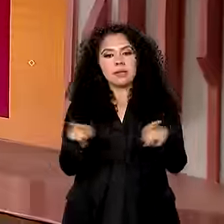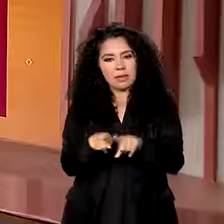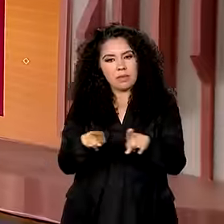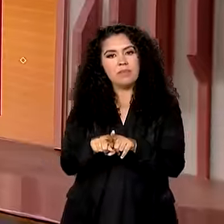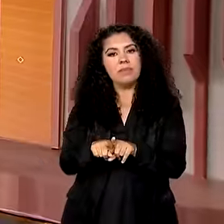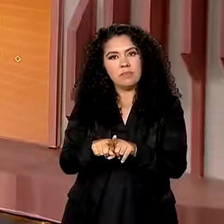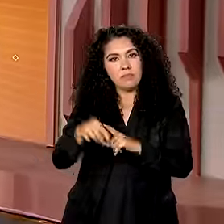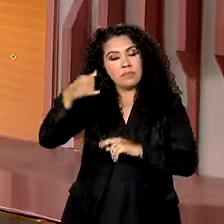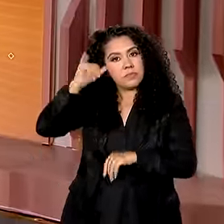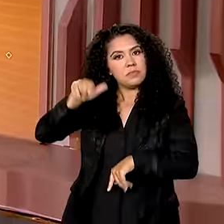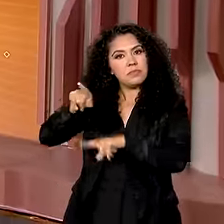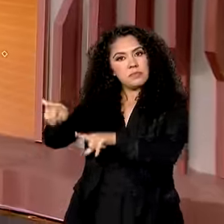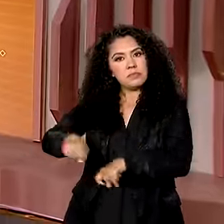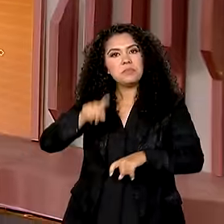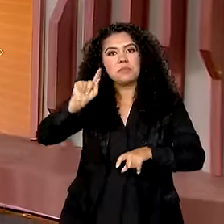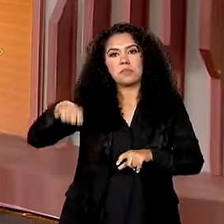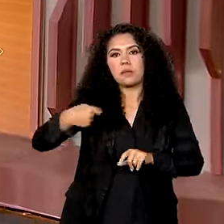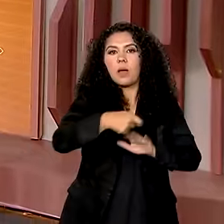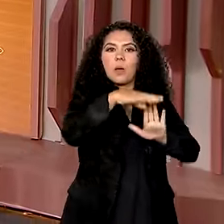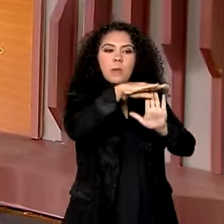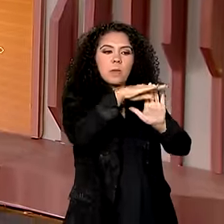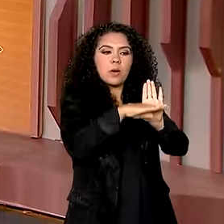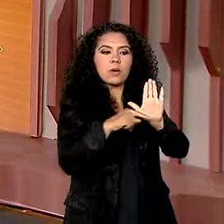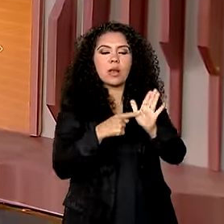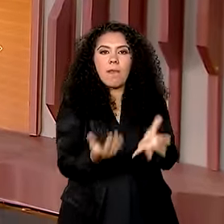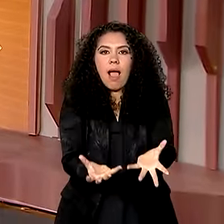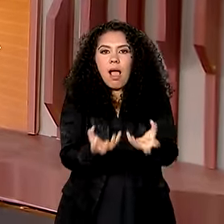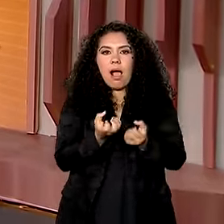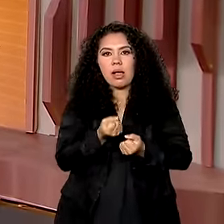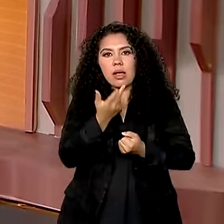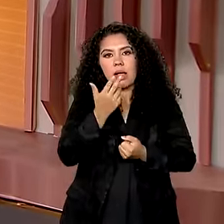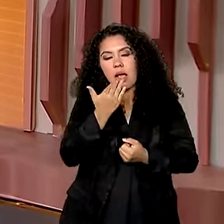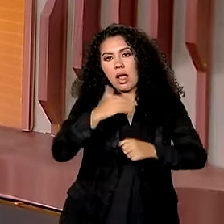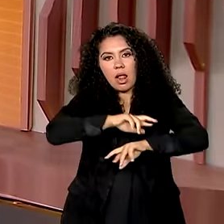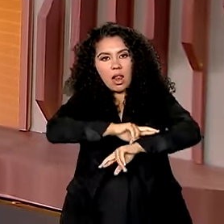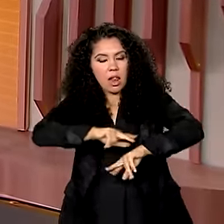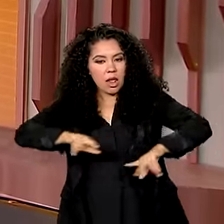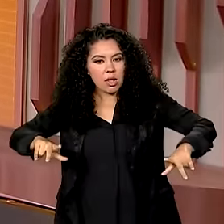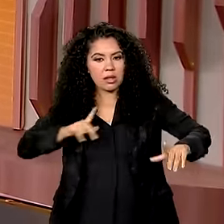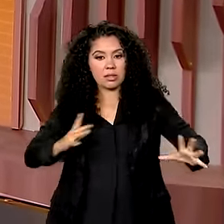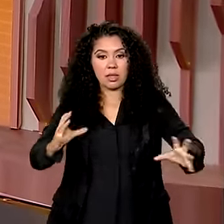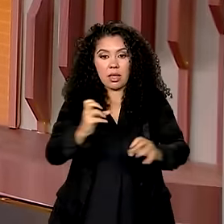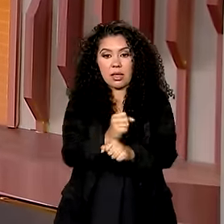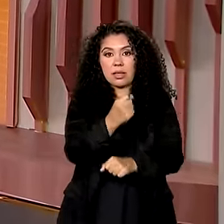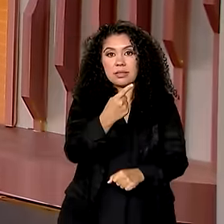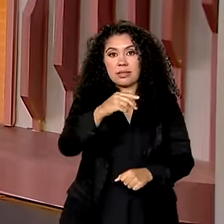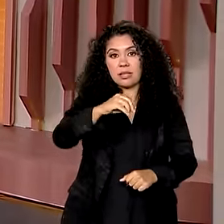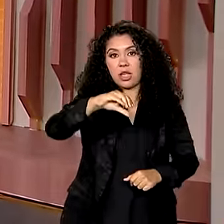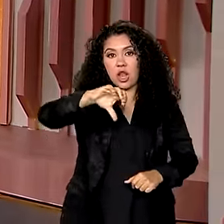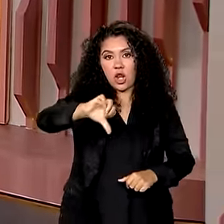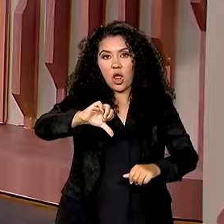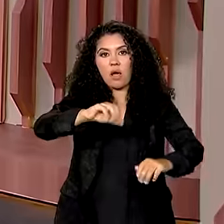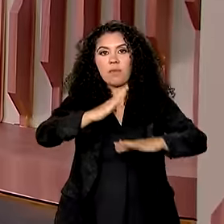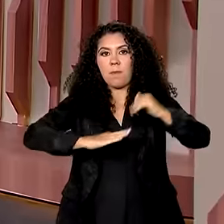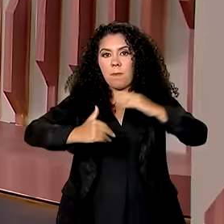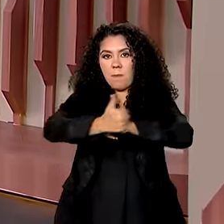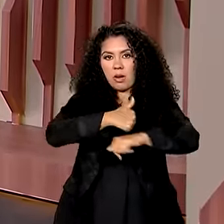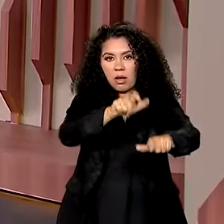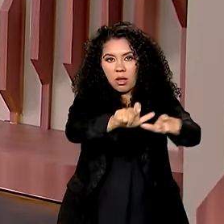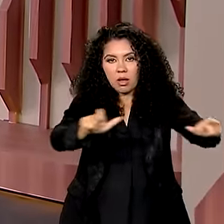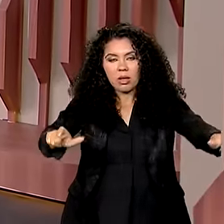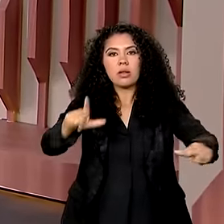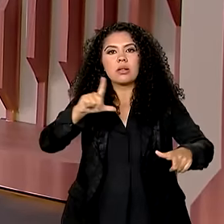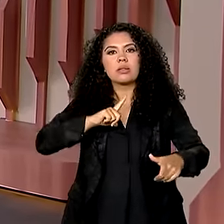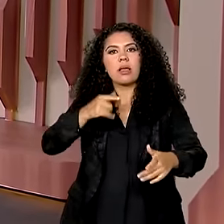também, o programa de aquisição de alimentos, chegou a 109 agricultores familiares no Estado, que tiveram os seus alimentos aí